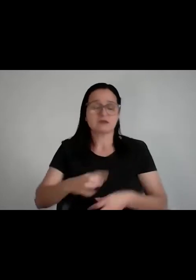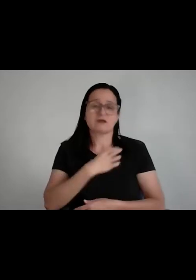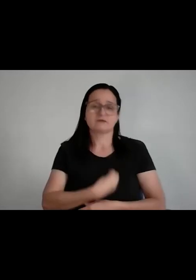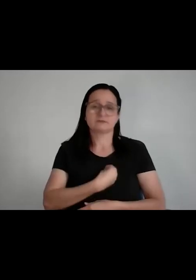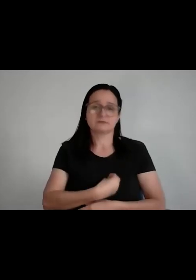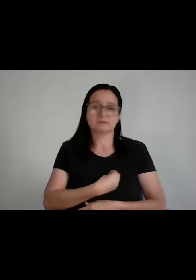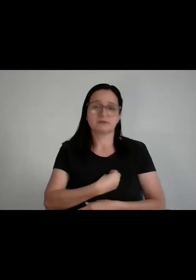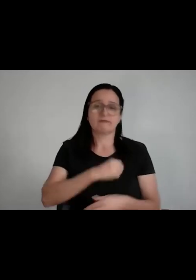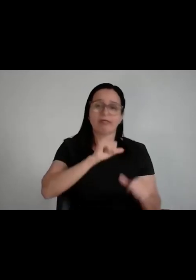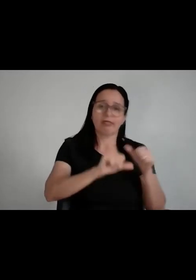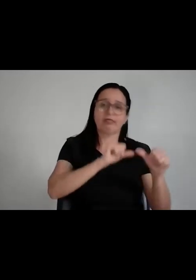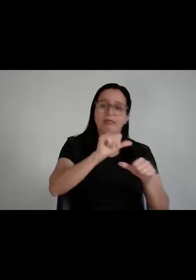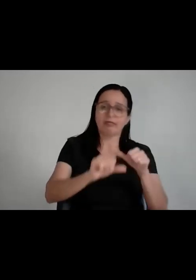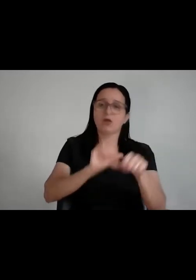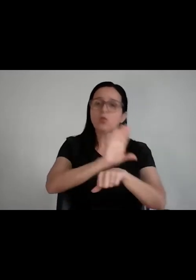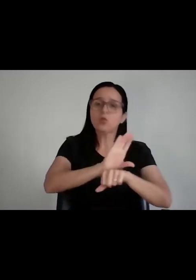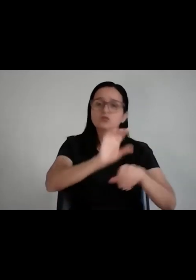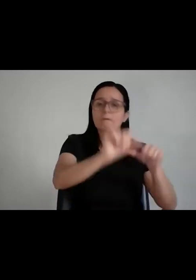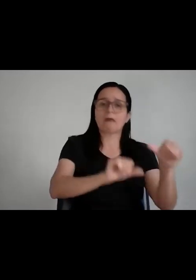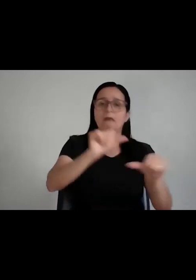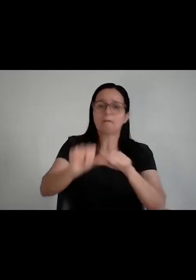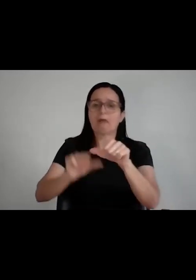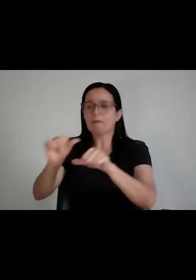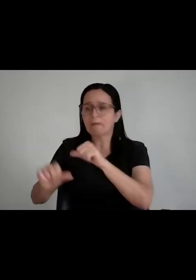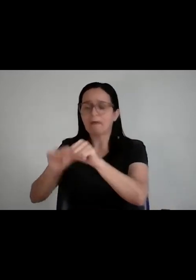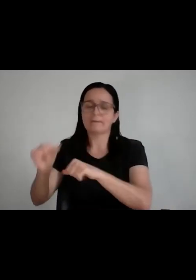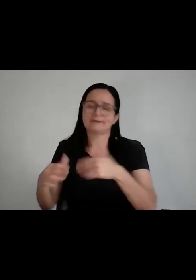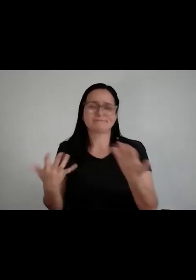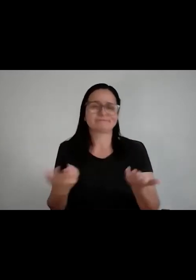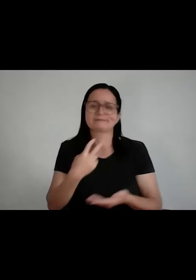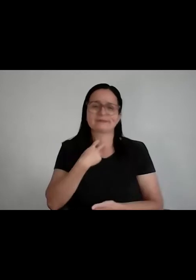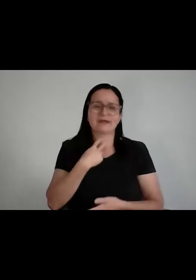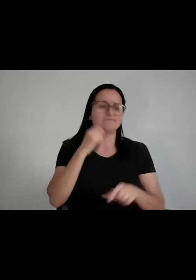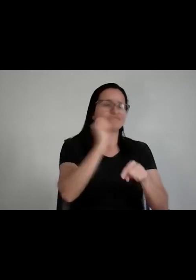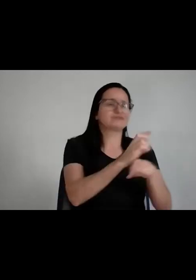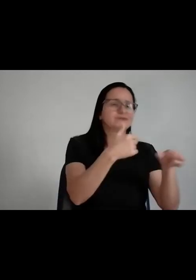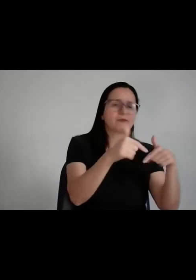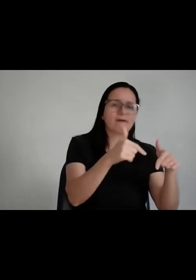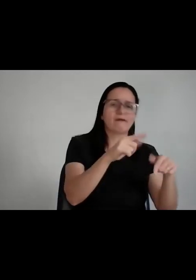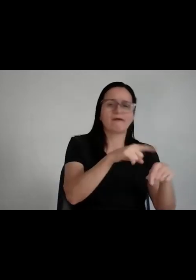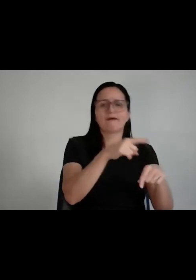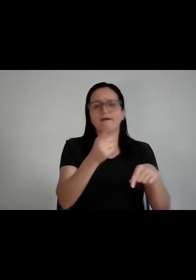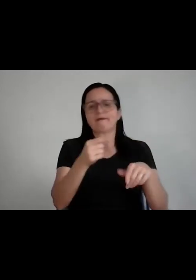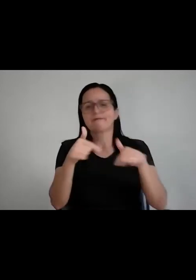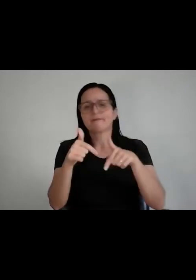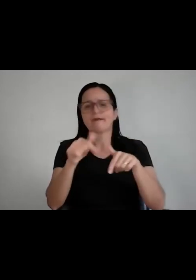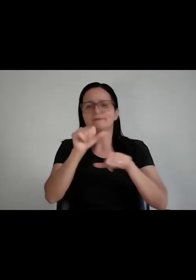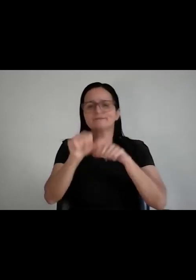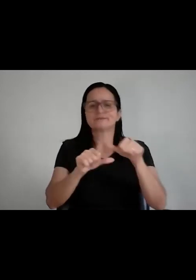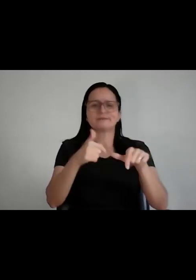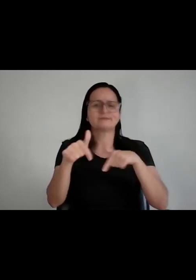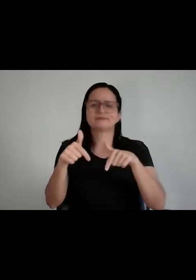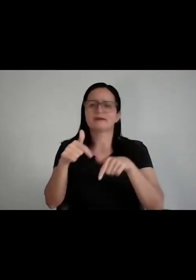ficar batendo cabeça uma hora está trabalhando num setor, no outro, troca de emprego toda hora e não rola, isso aí o problema está em você.